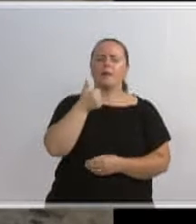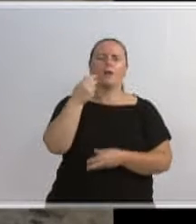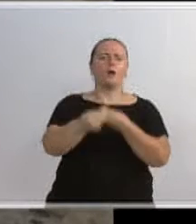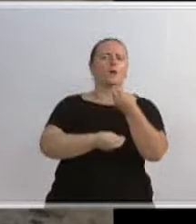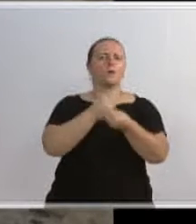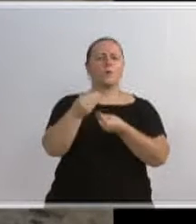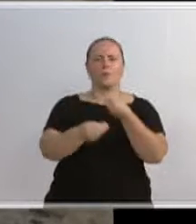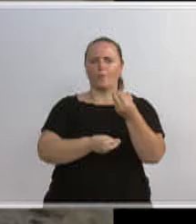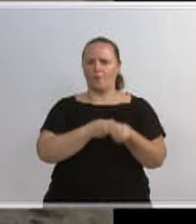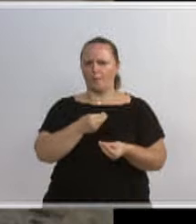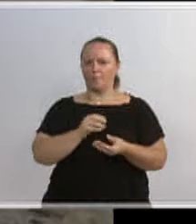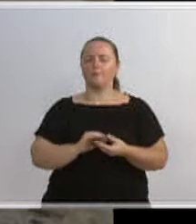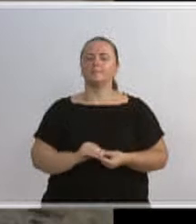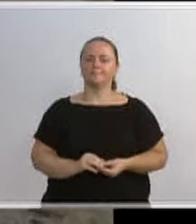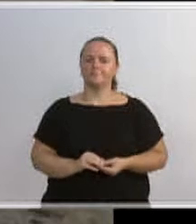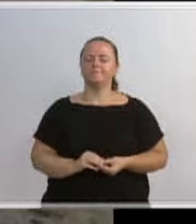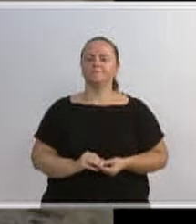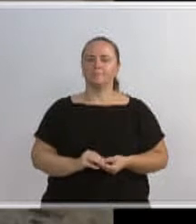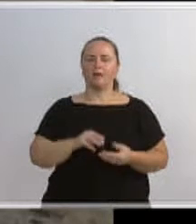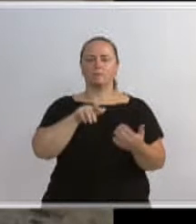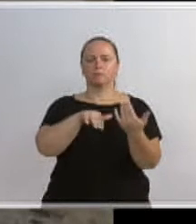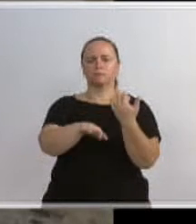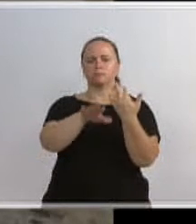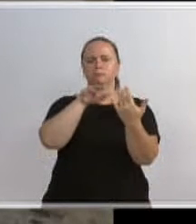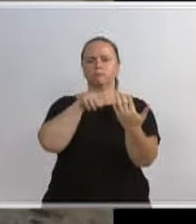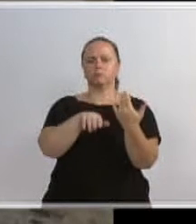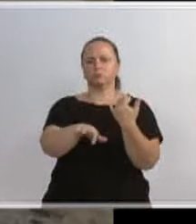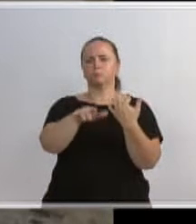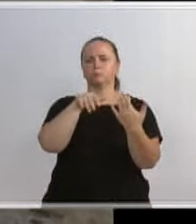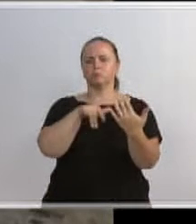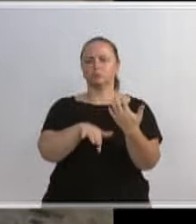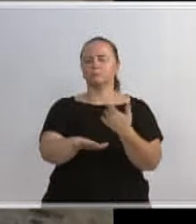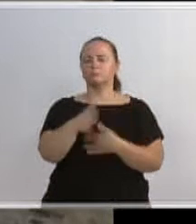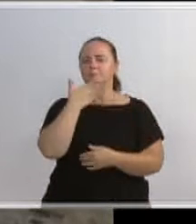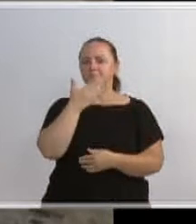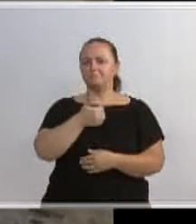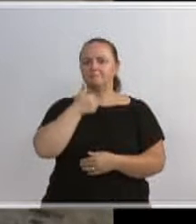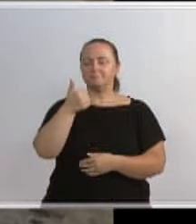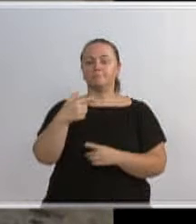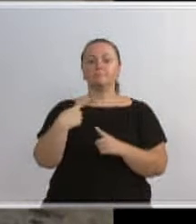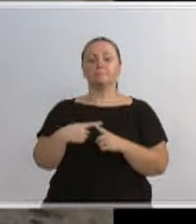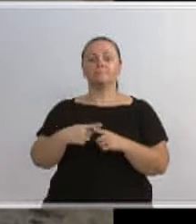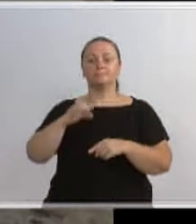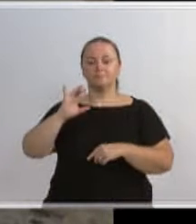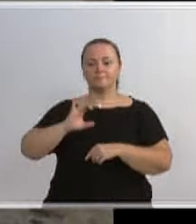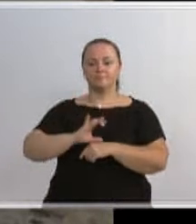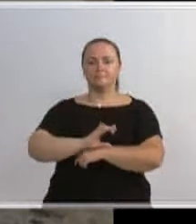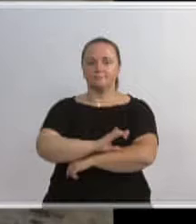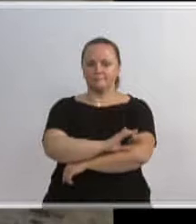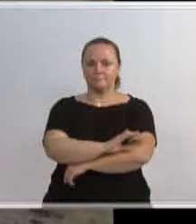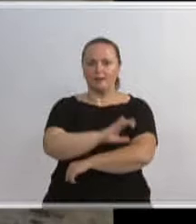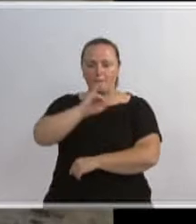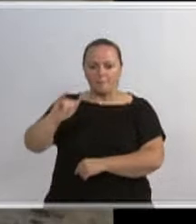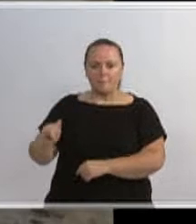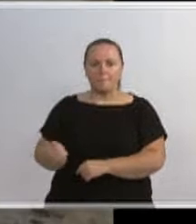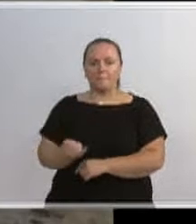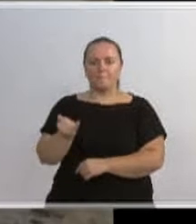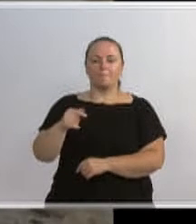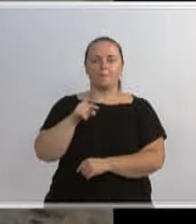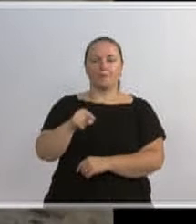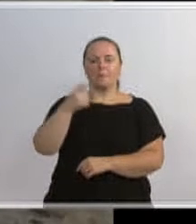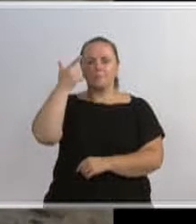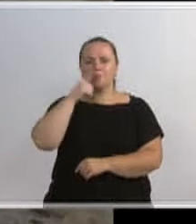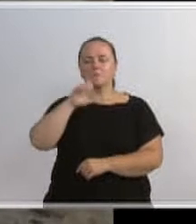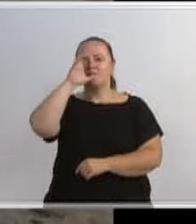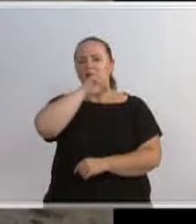dos veículos, porque ali o pessoal da Itopava Central utiliza a Samuel Morse como uma via de acesso